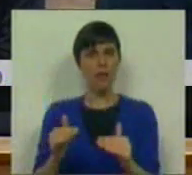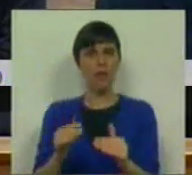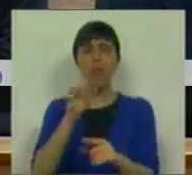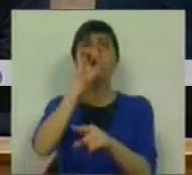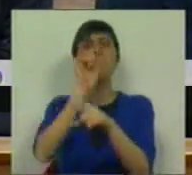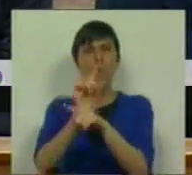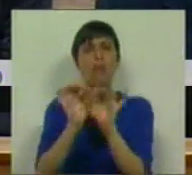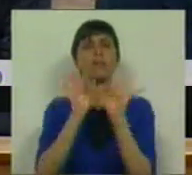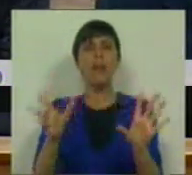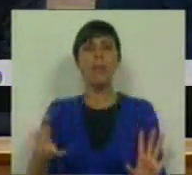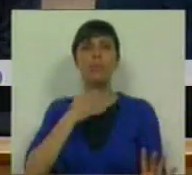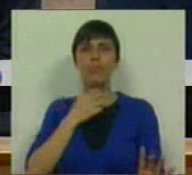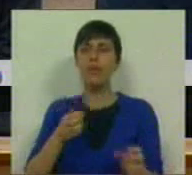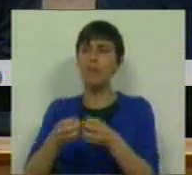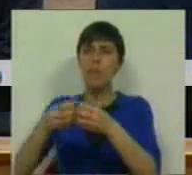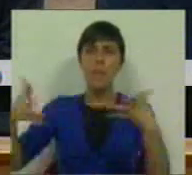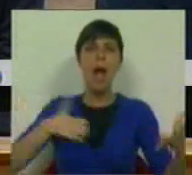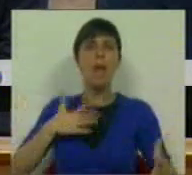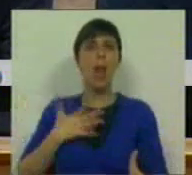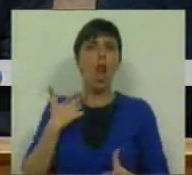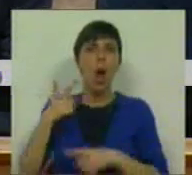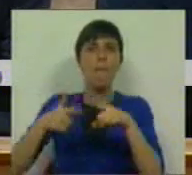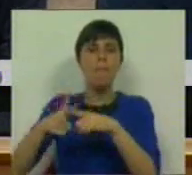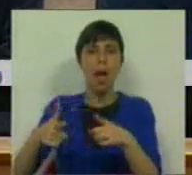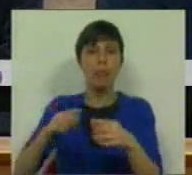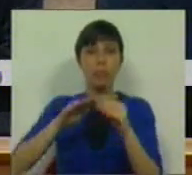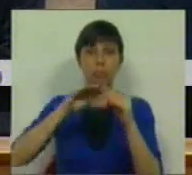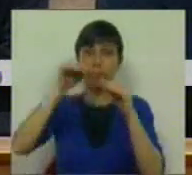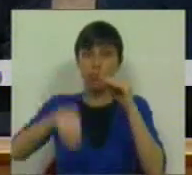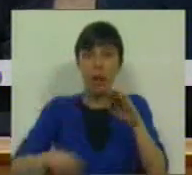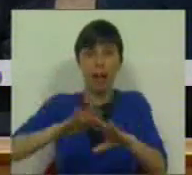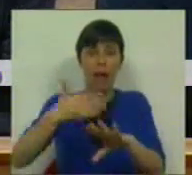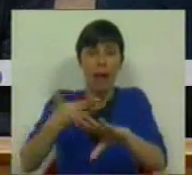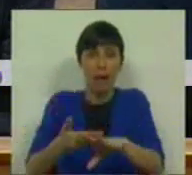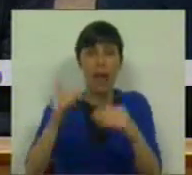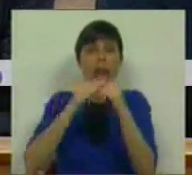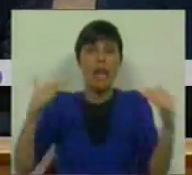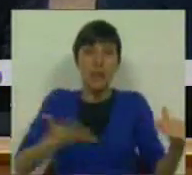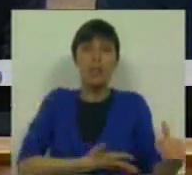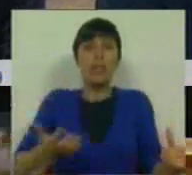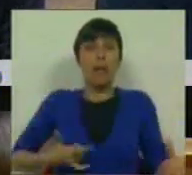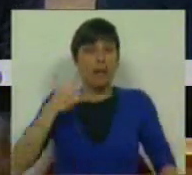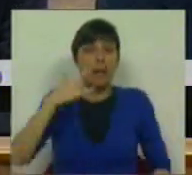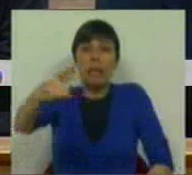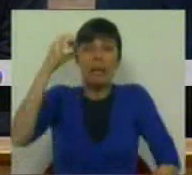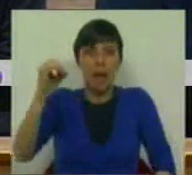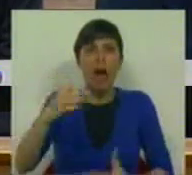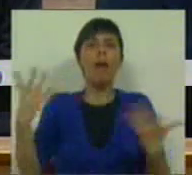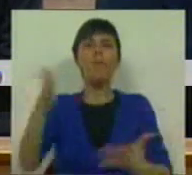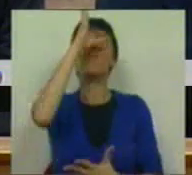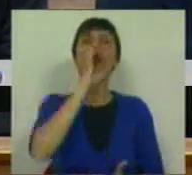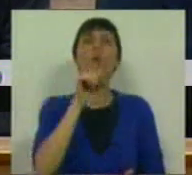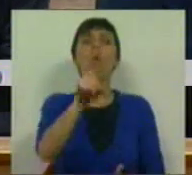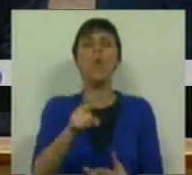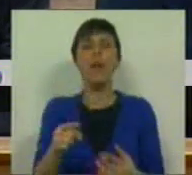ao mesmo tempo que temos a falência das pequenas e médias empresas, uma espiral recessiva, níveis de desemprego nunca antes vistos, e um